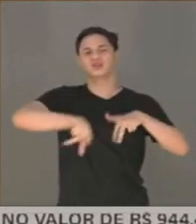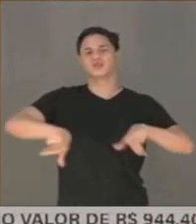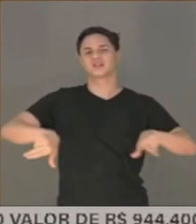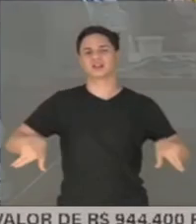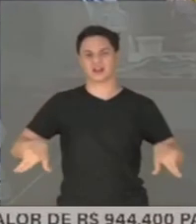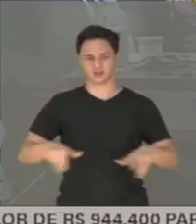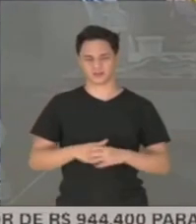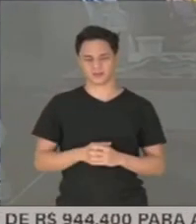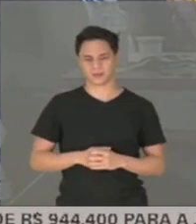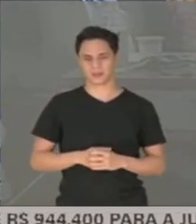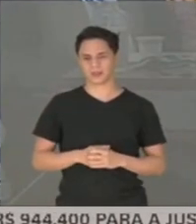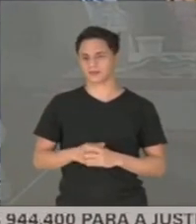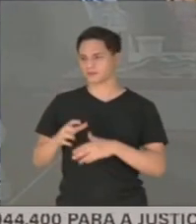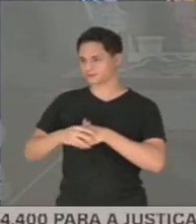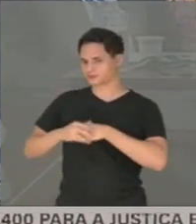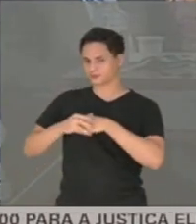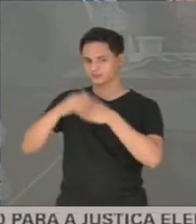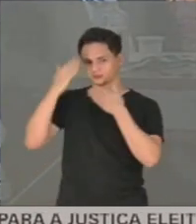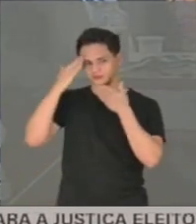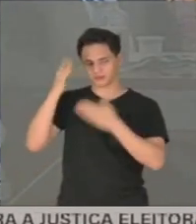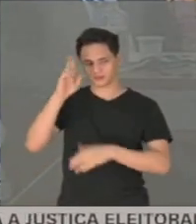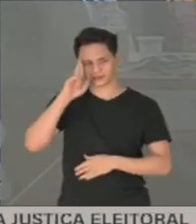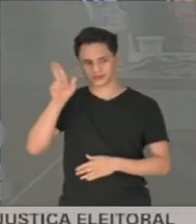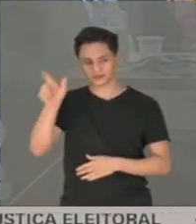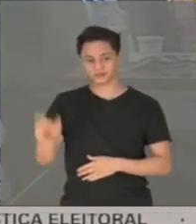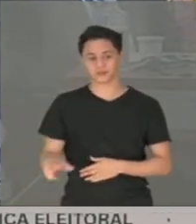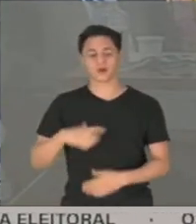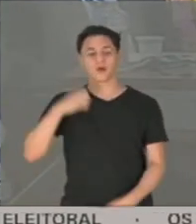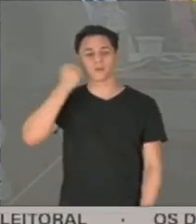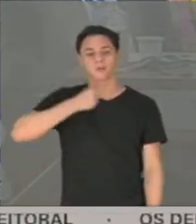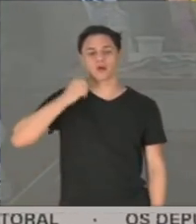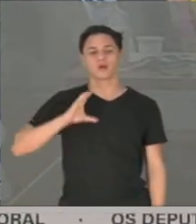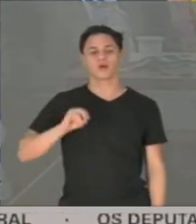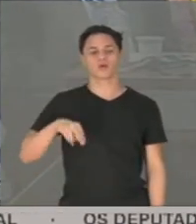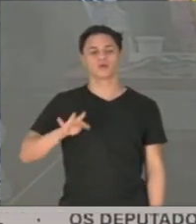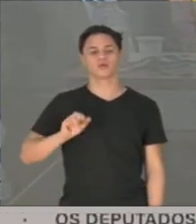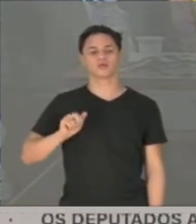Cumprimento e agradeço a V. Exª, senador Contarato,